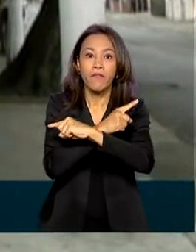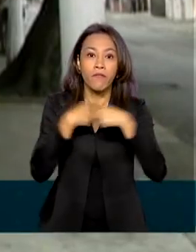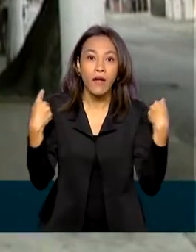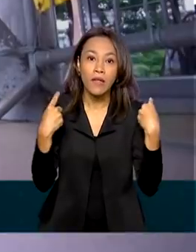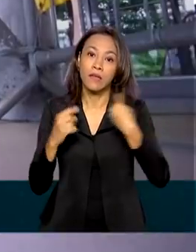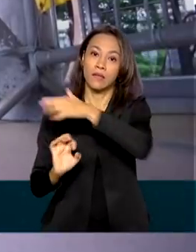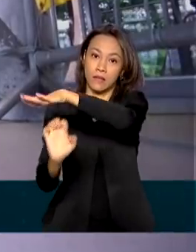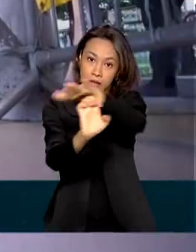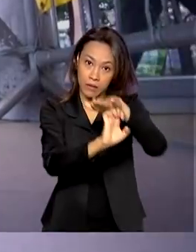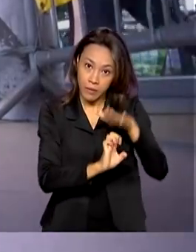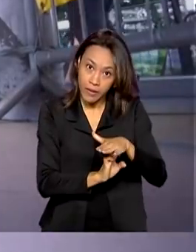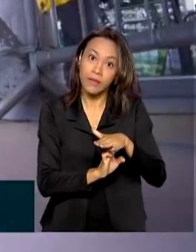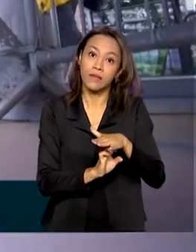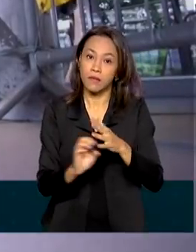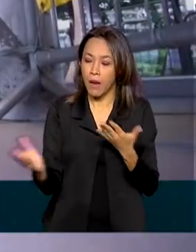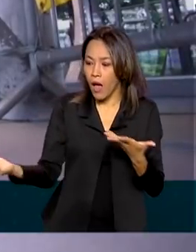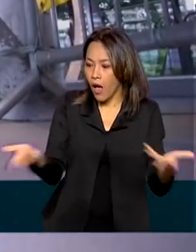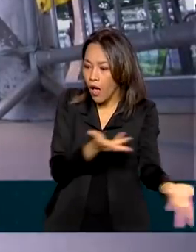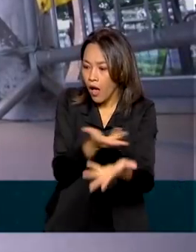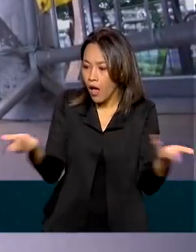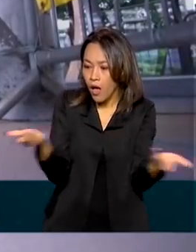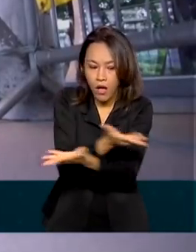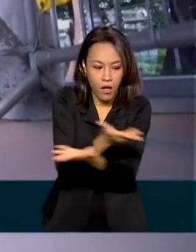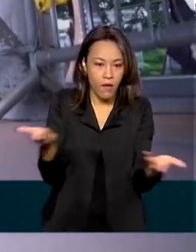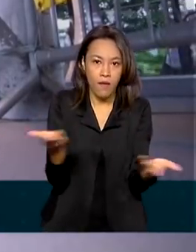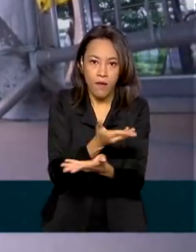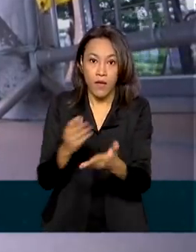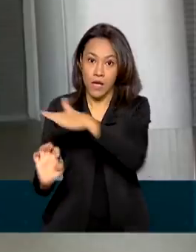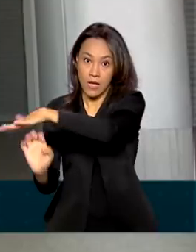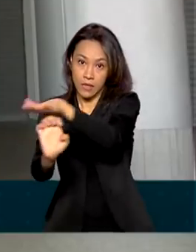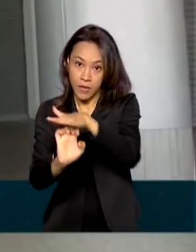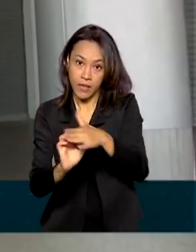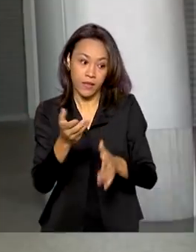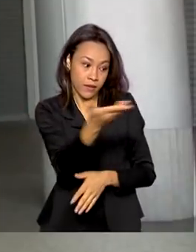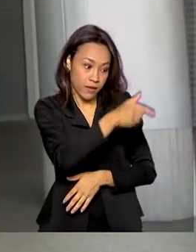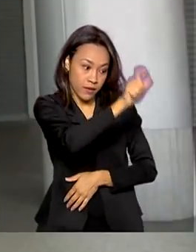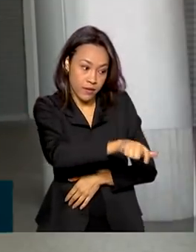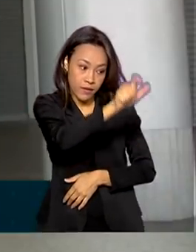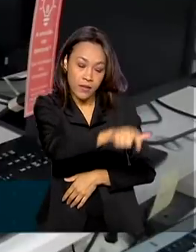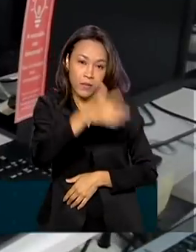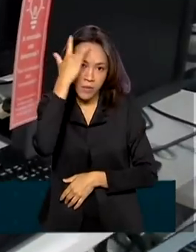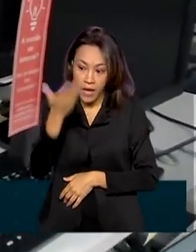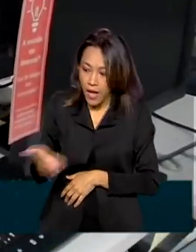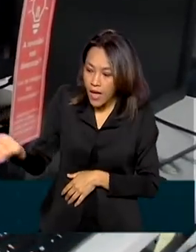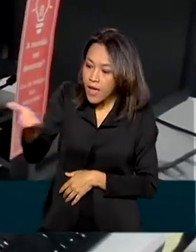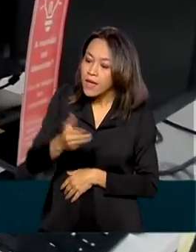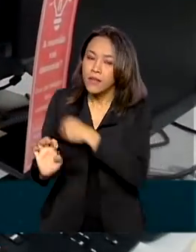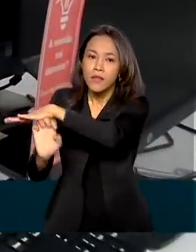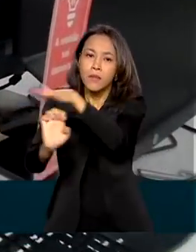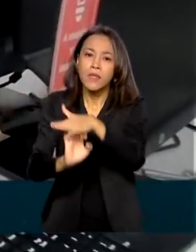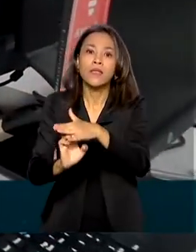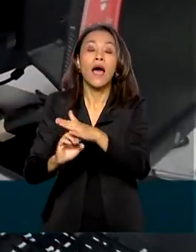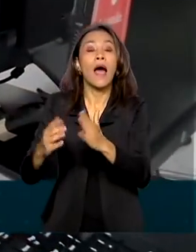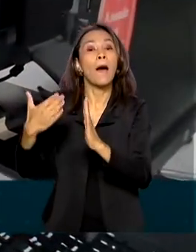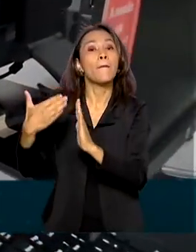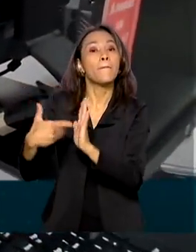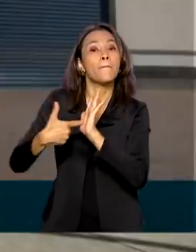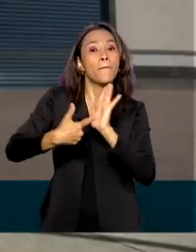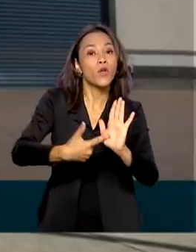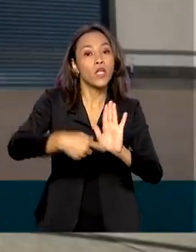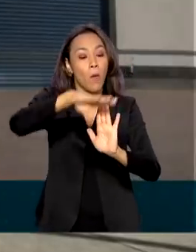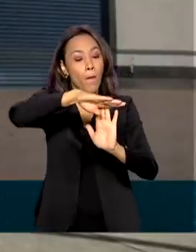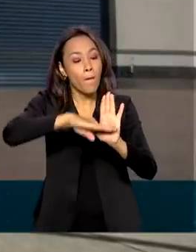acordo entre credores e devedores. Entre elas está a possibilidade dos credores apresentarem um plano de recuperação judicial.